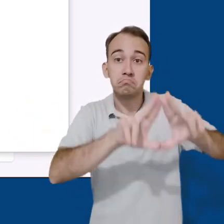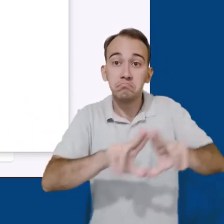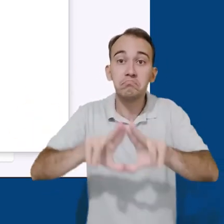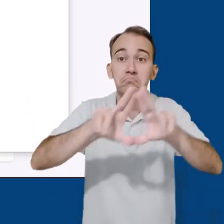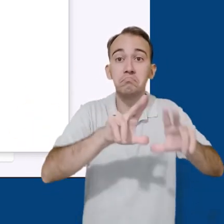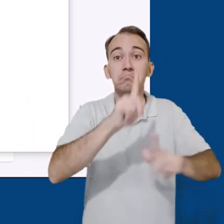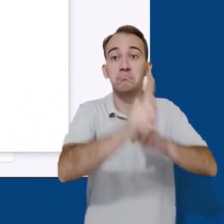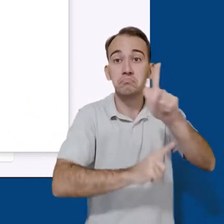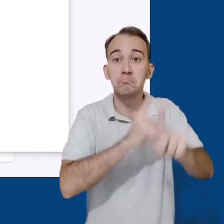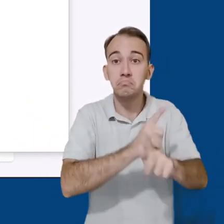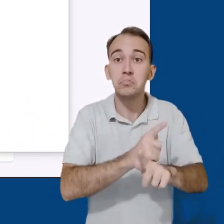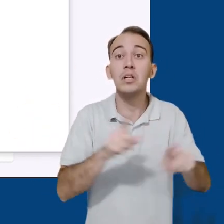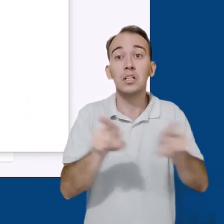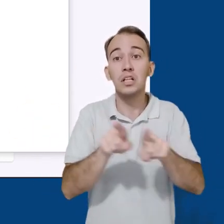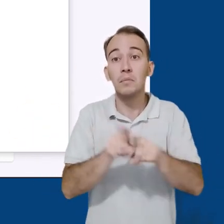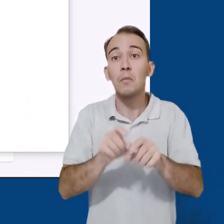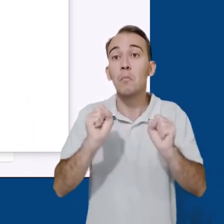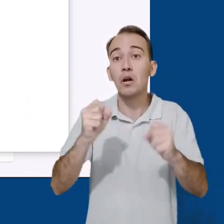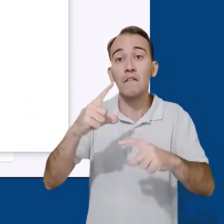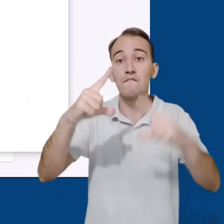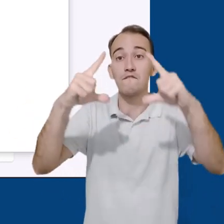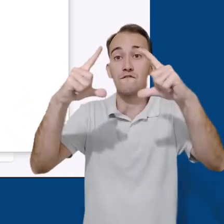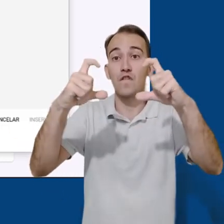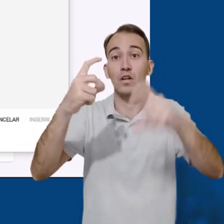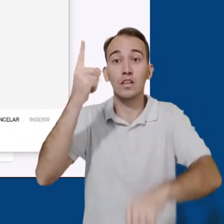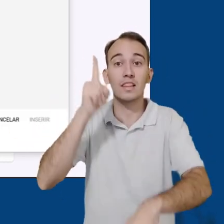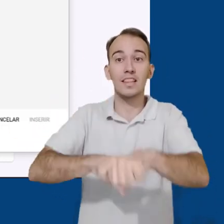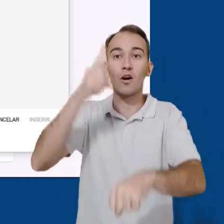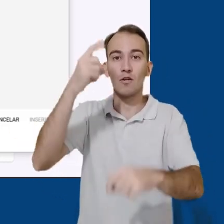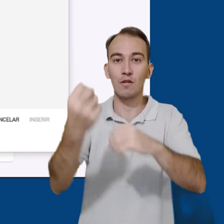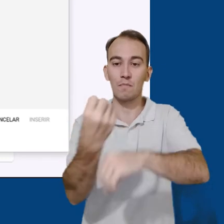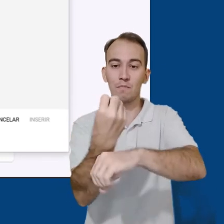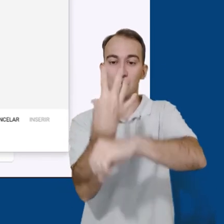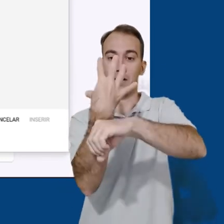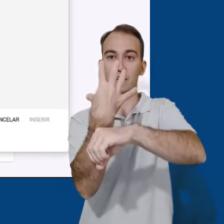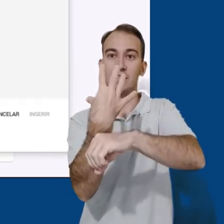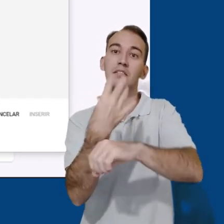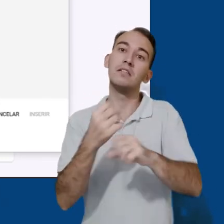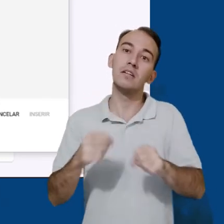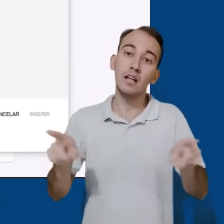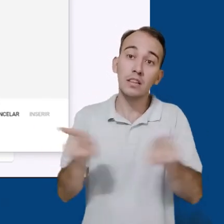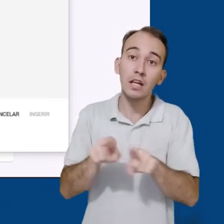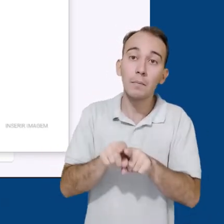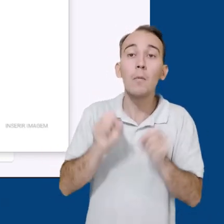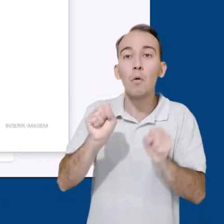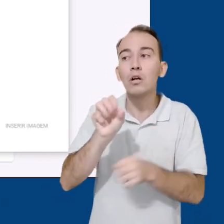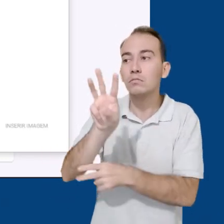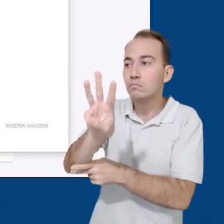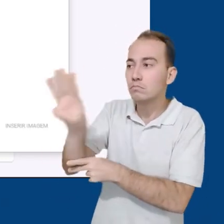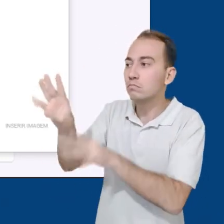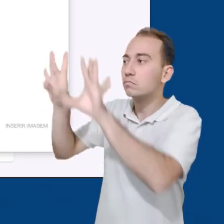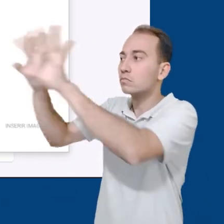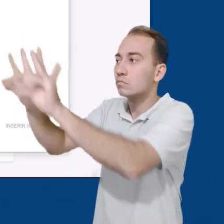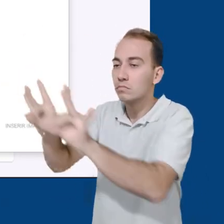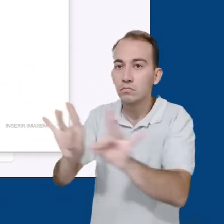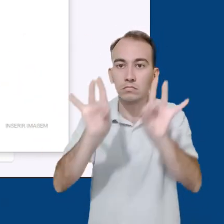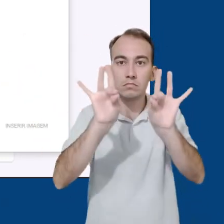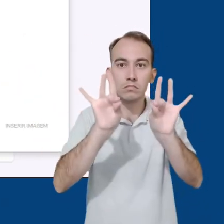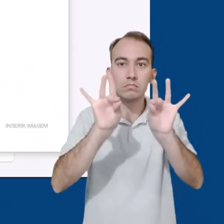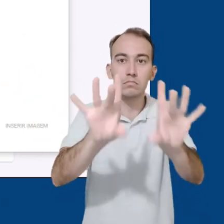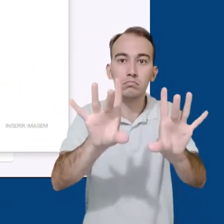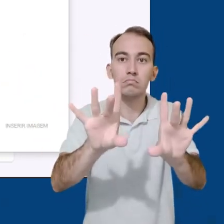computador. Podemos tirar uma foto pela webcam. Ou podemos inserir a imagem através de uma URL.